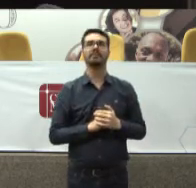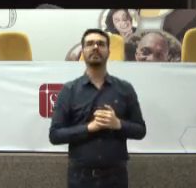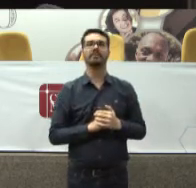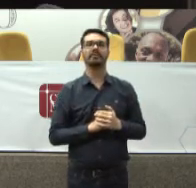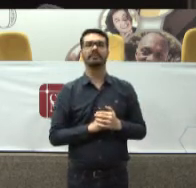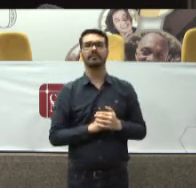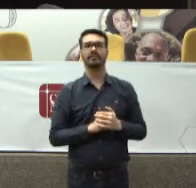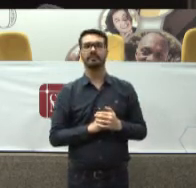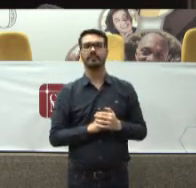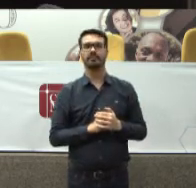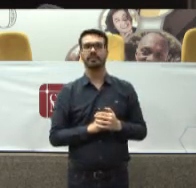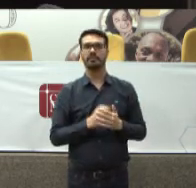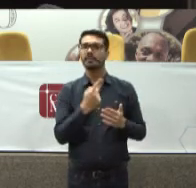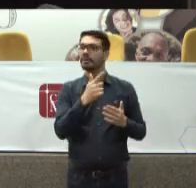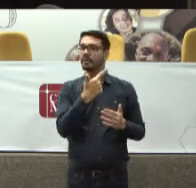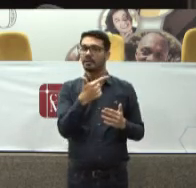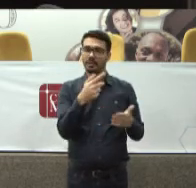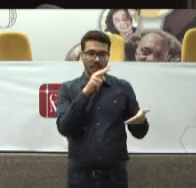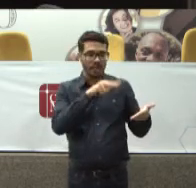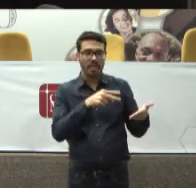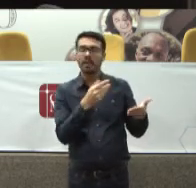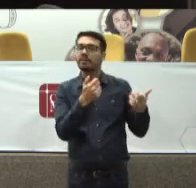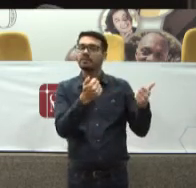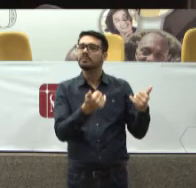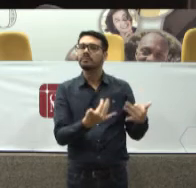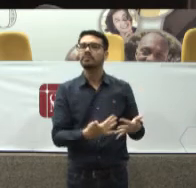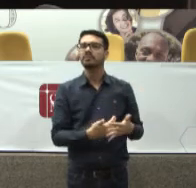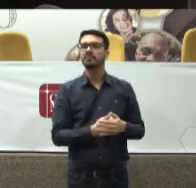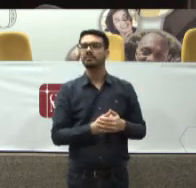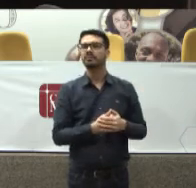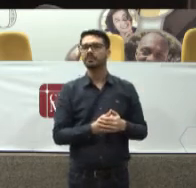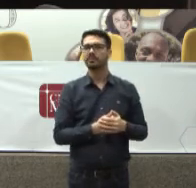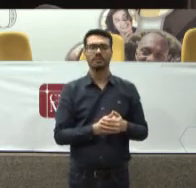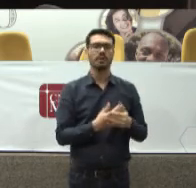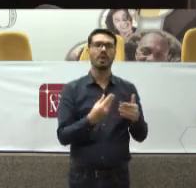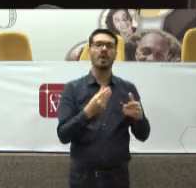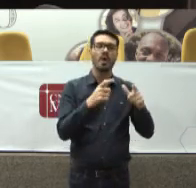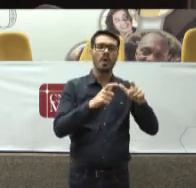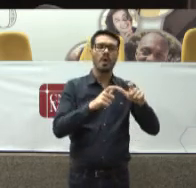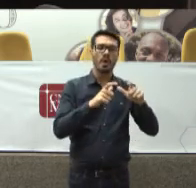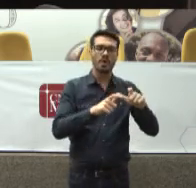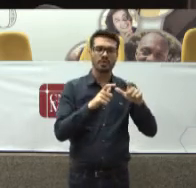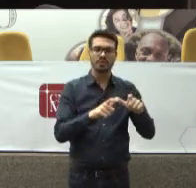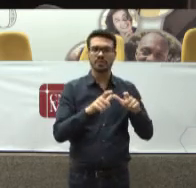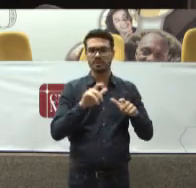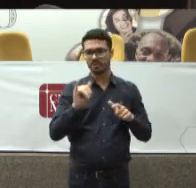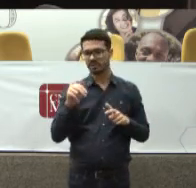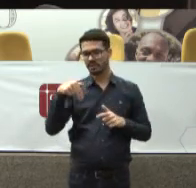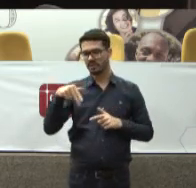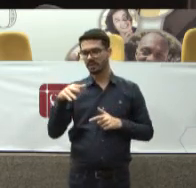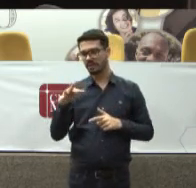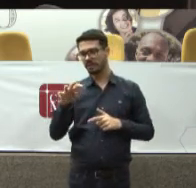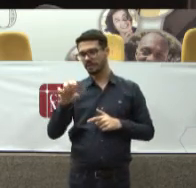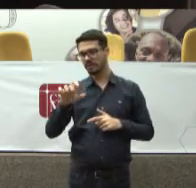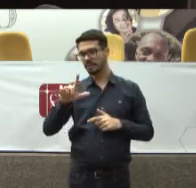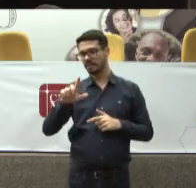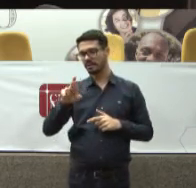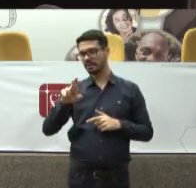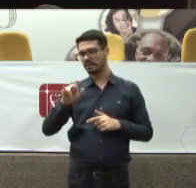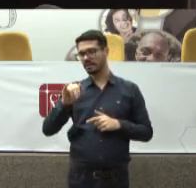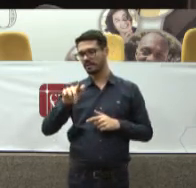E não é visível Em que ponto Do sistema Ou da integralidade Existencial